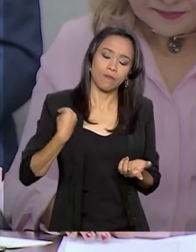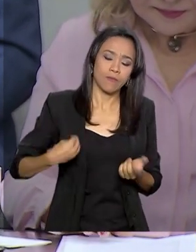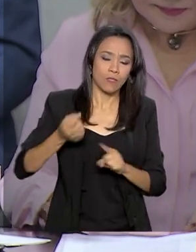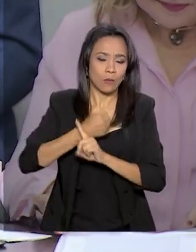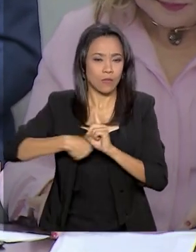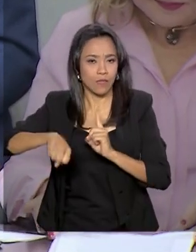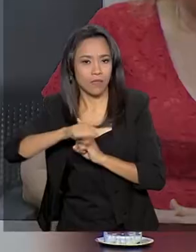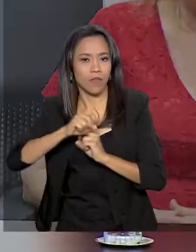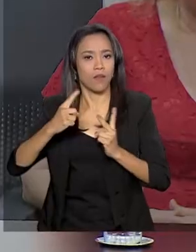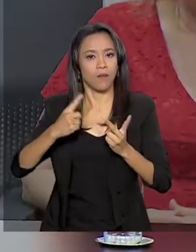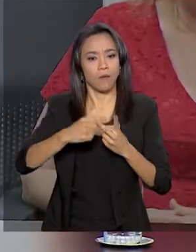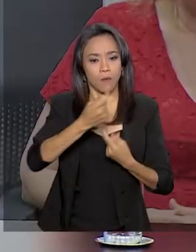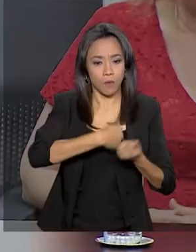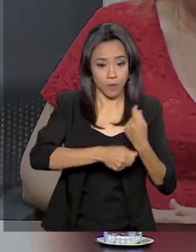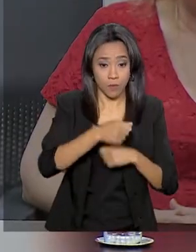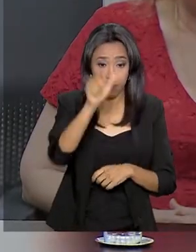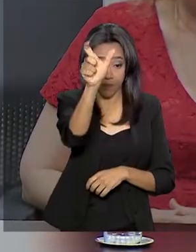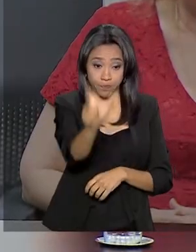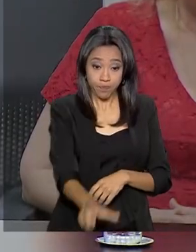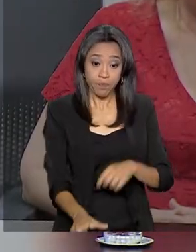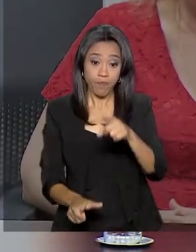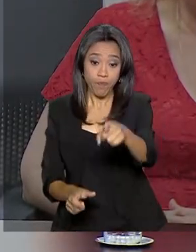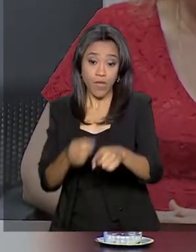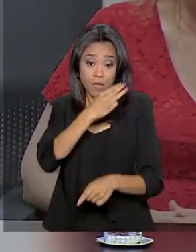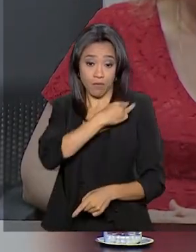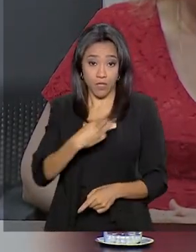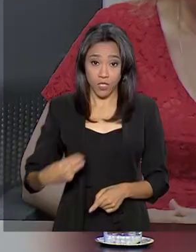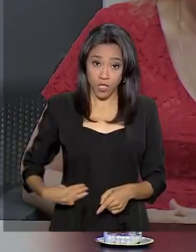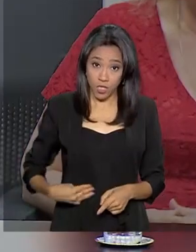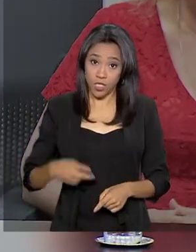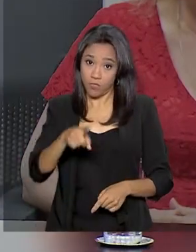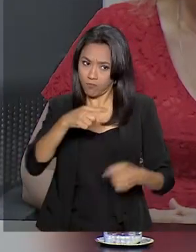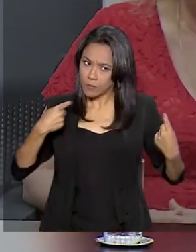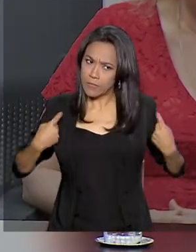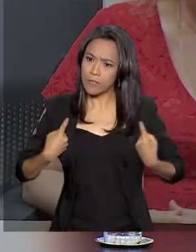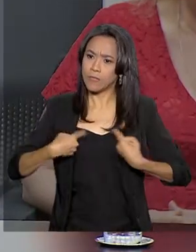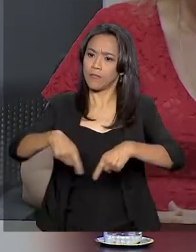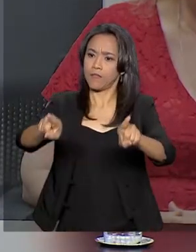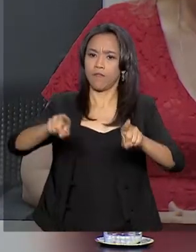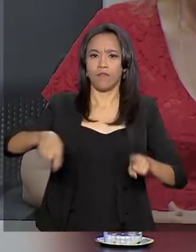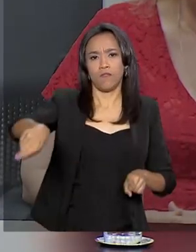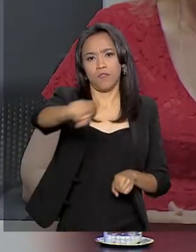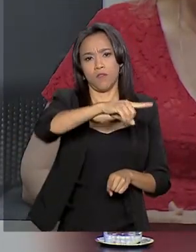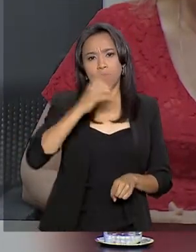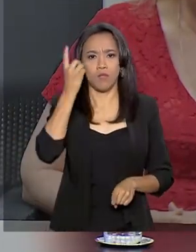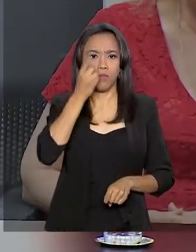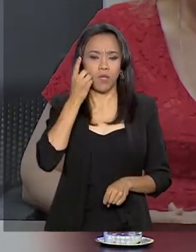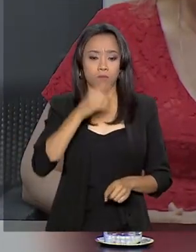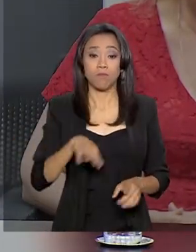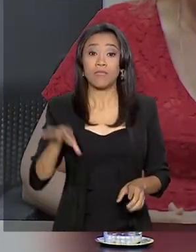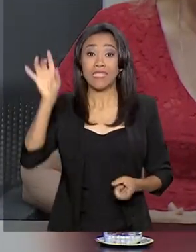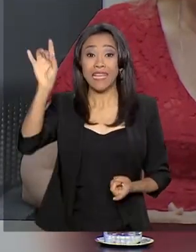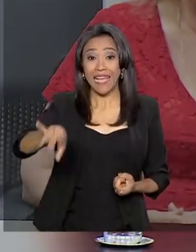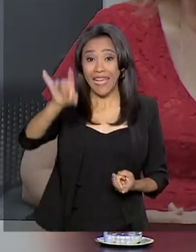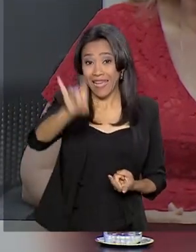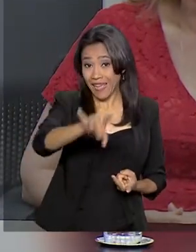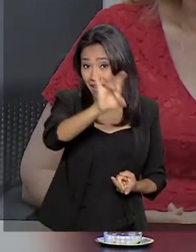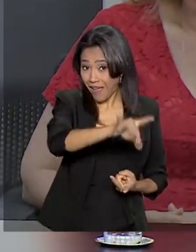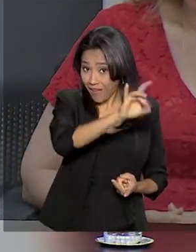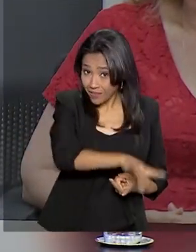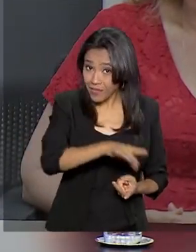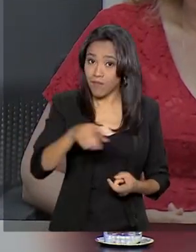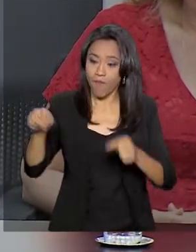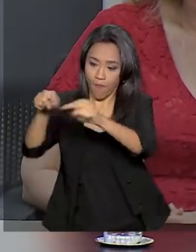econômica. A ministra Damares fez um desafio aos parlamentares. Que cada gabinete parlamentar